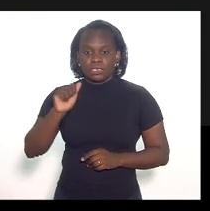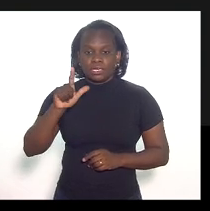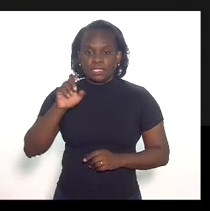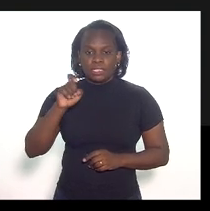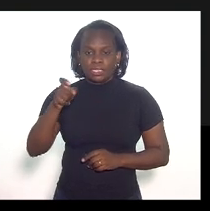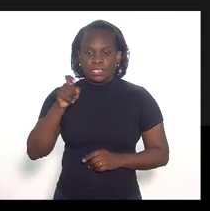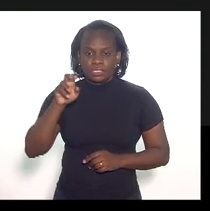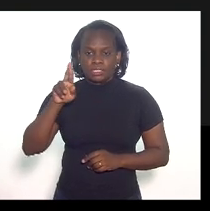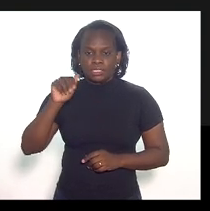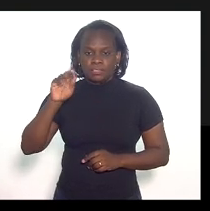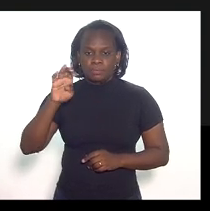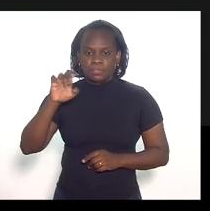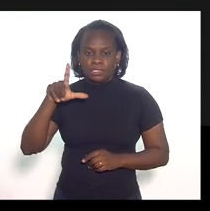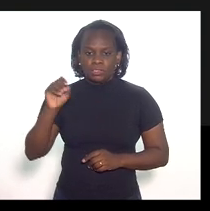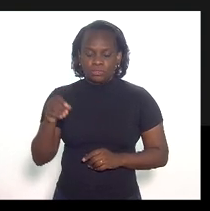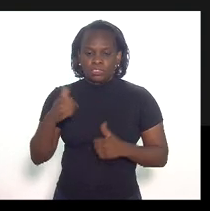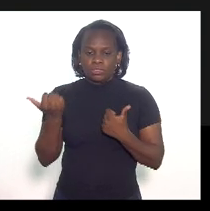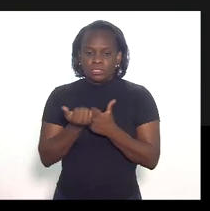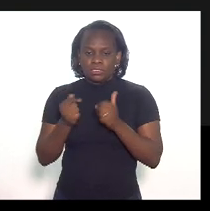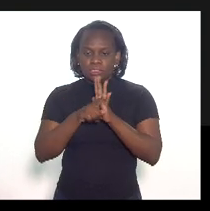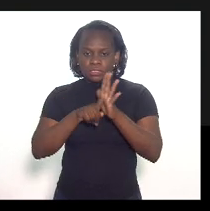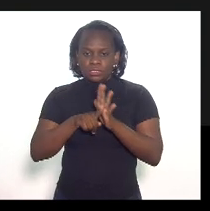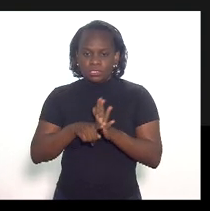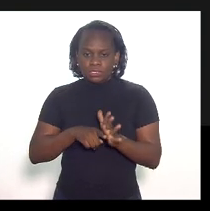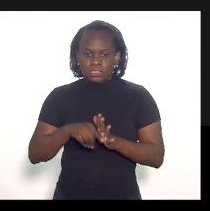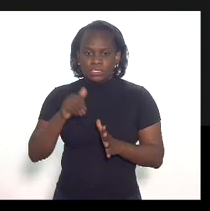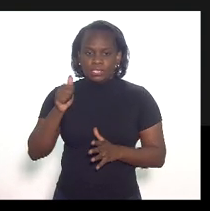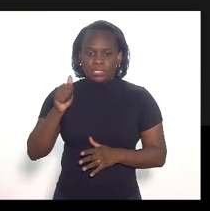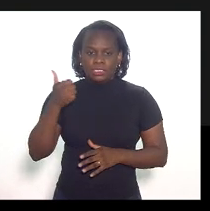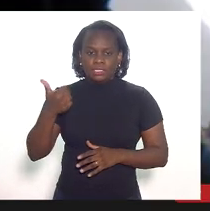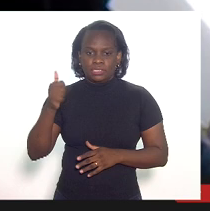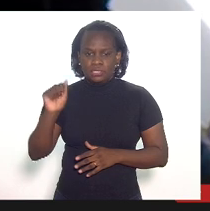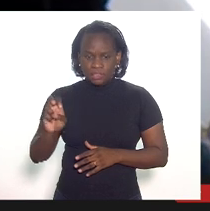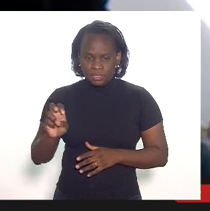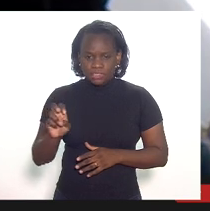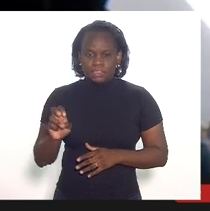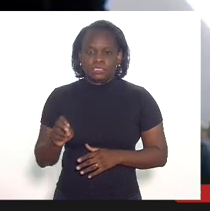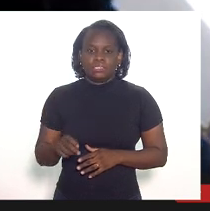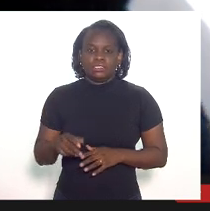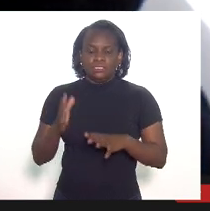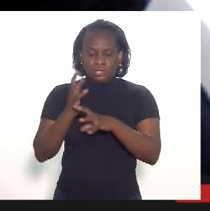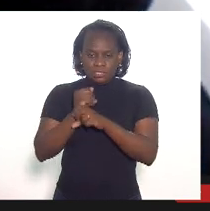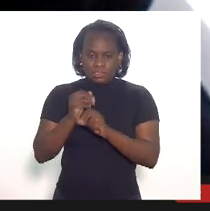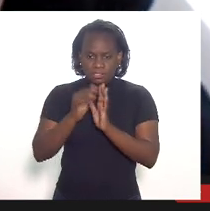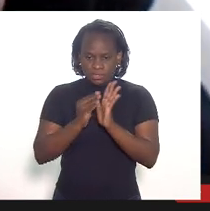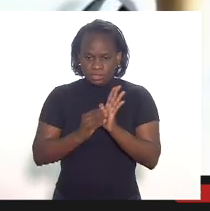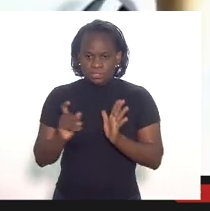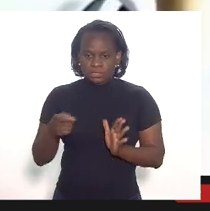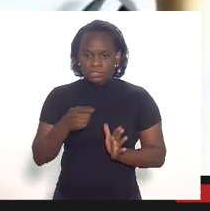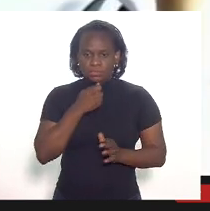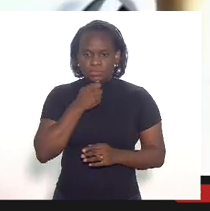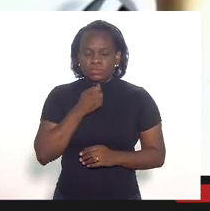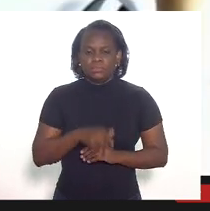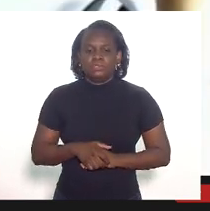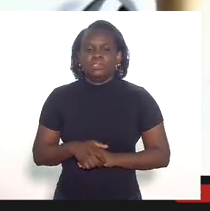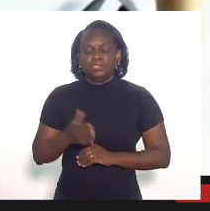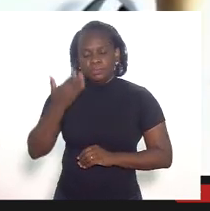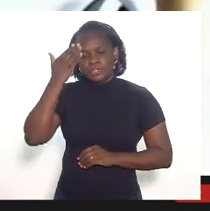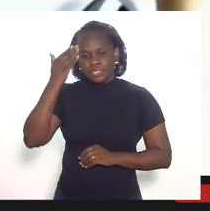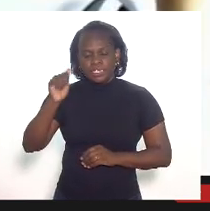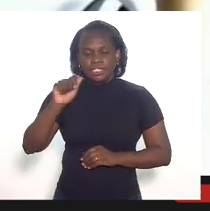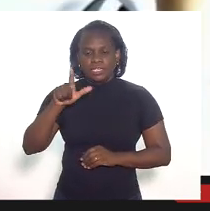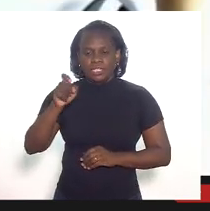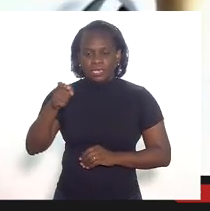Rabelo, eu sou subinspetor da AF15, Receitas Não Tributárias. Muito obrigado, Alex Rabelo.